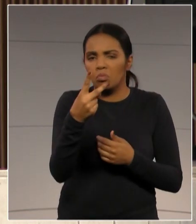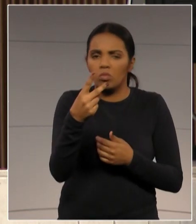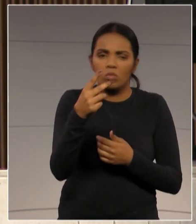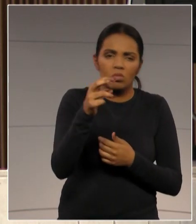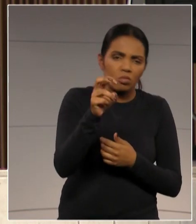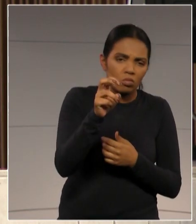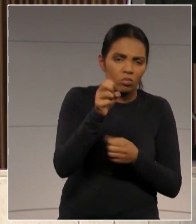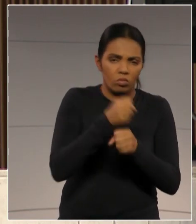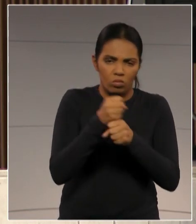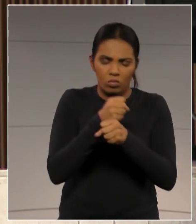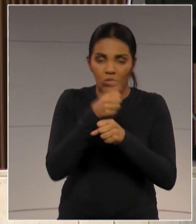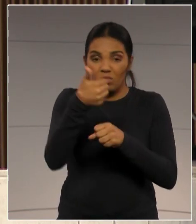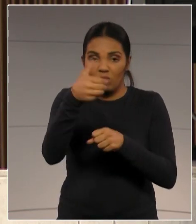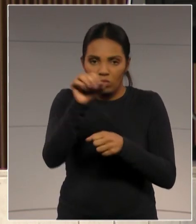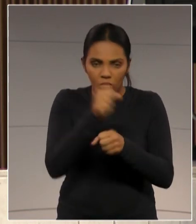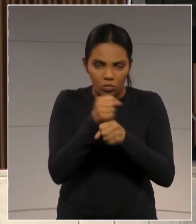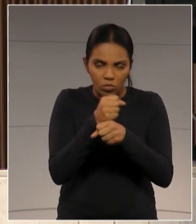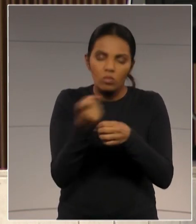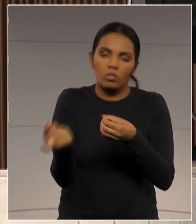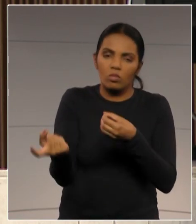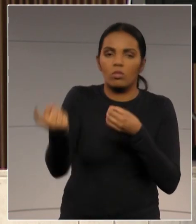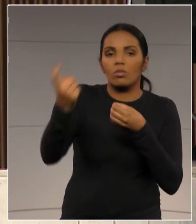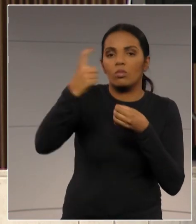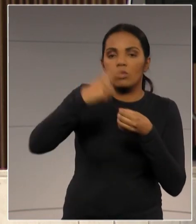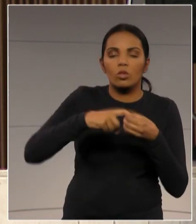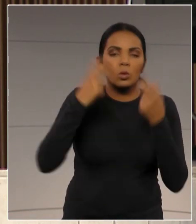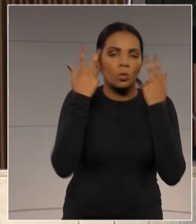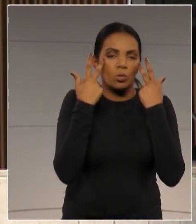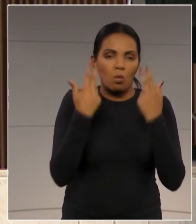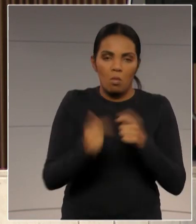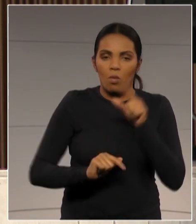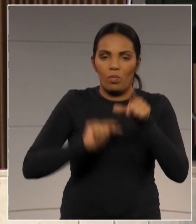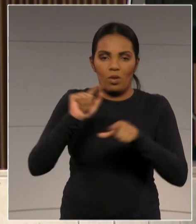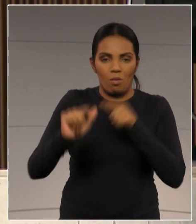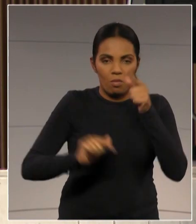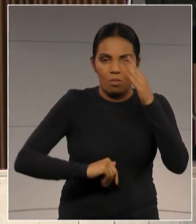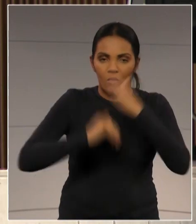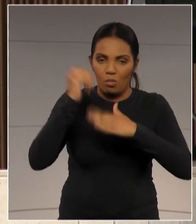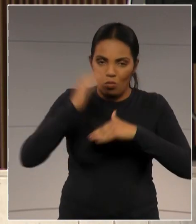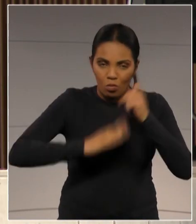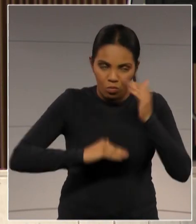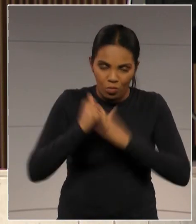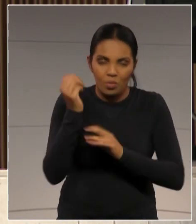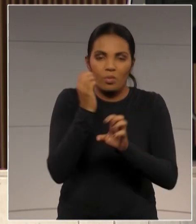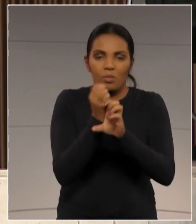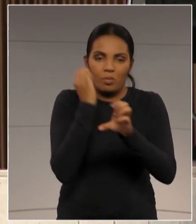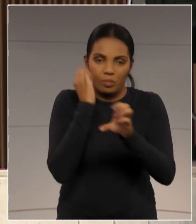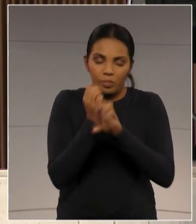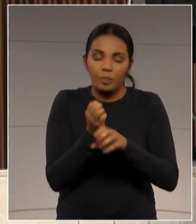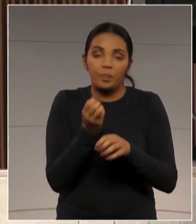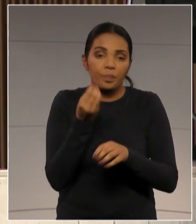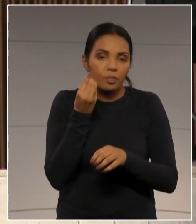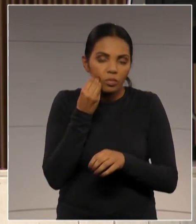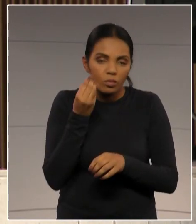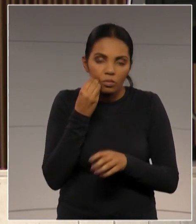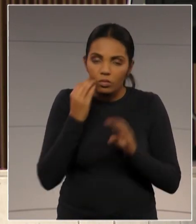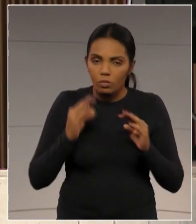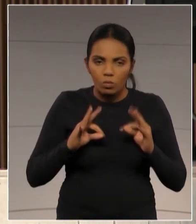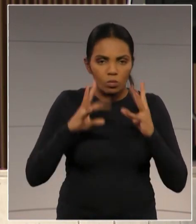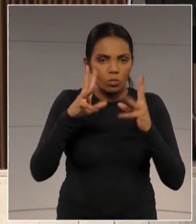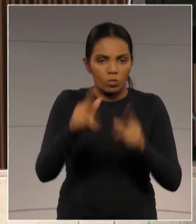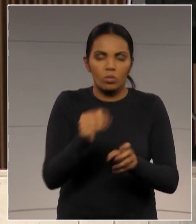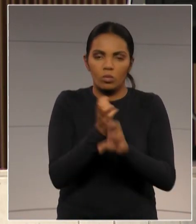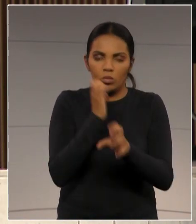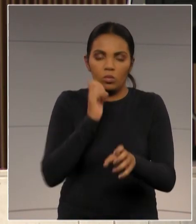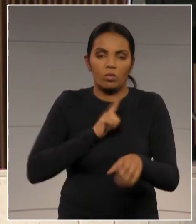cinco anos, dez anos, nós retomemos a normalidade e possamos retomar, finalmente, o pleno emprego para a engenheira e engenheiros do nosso país.